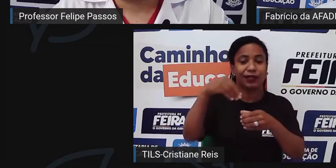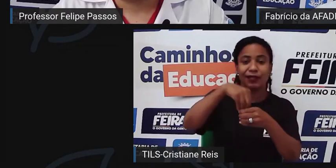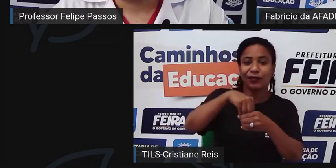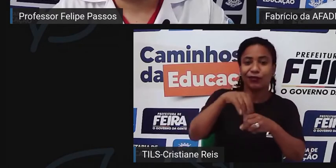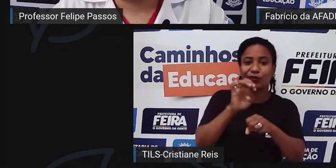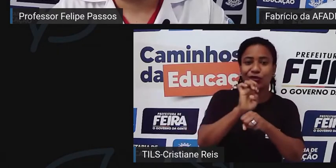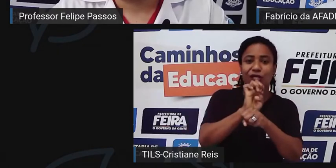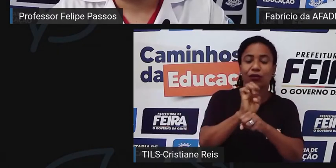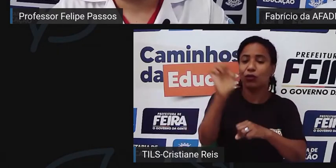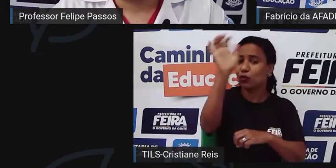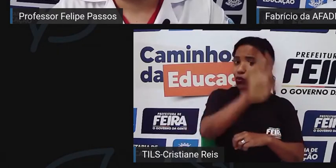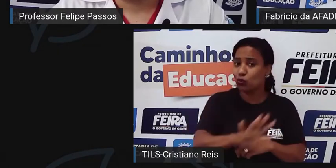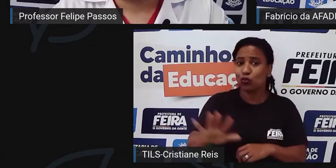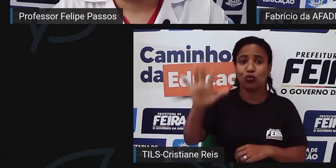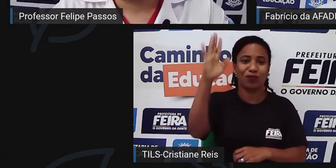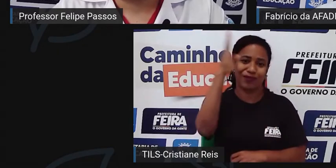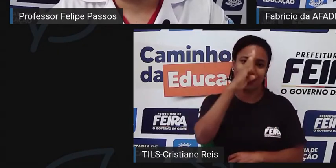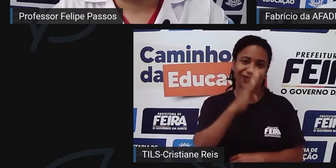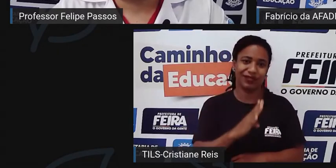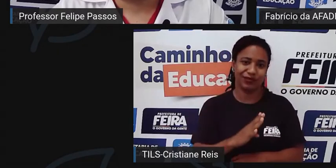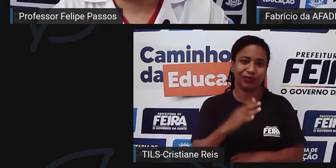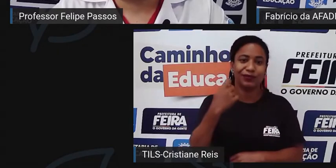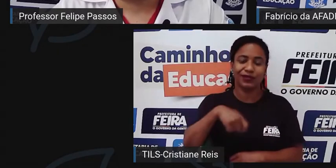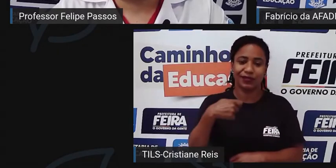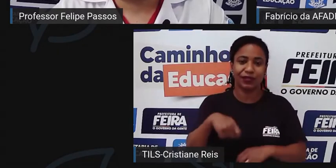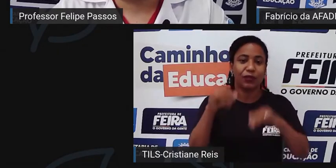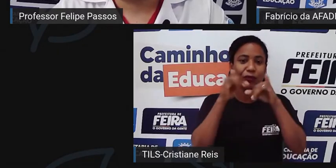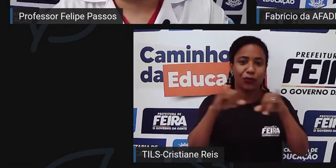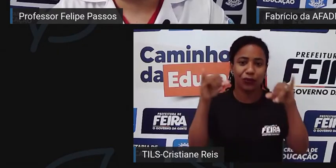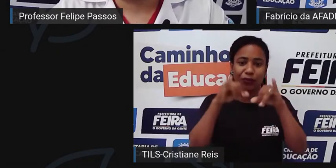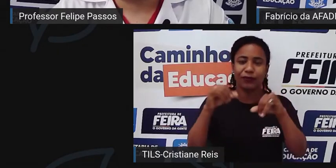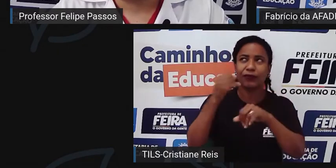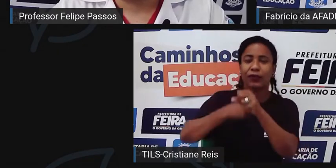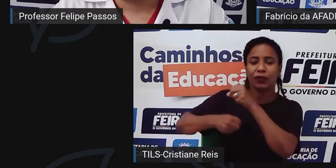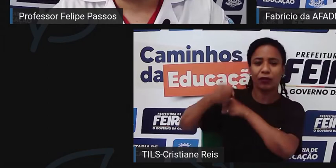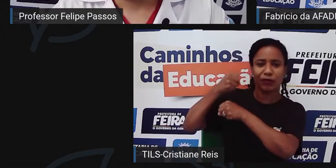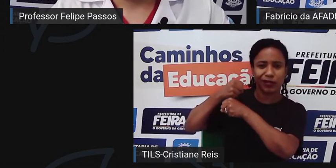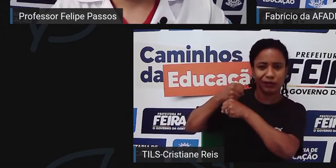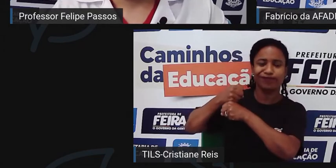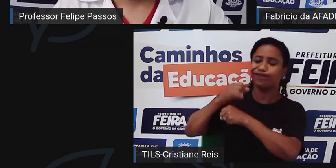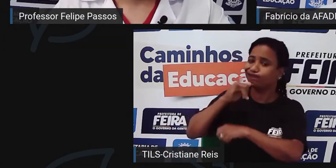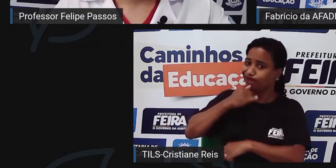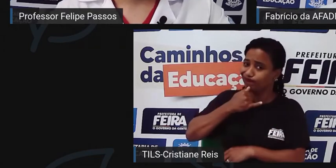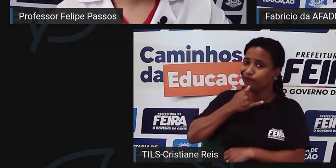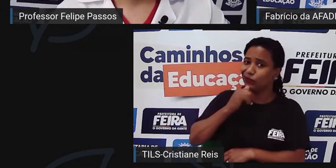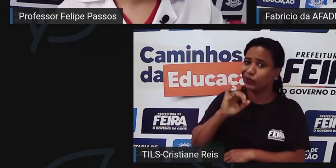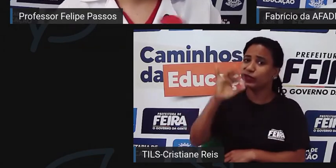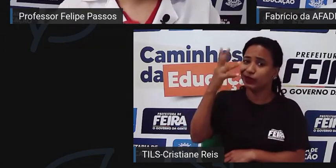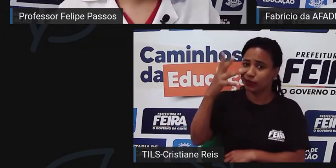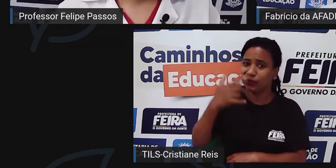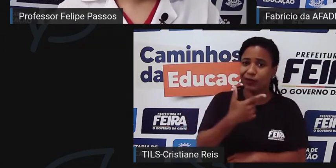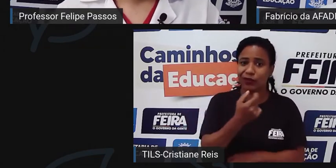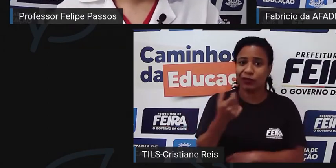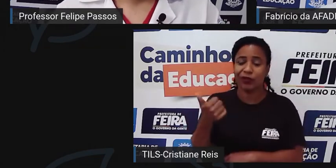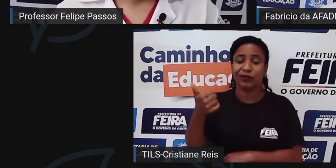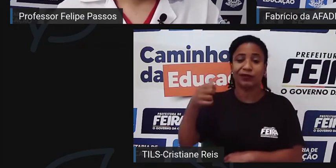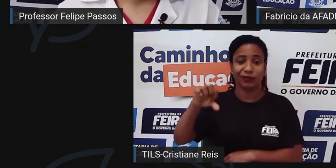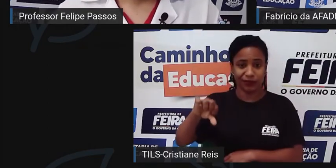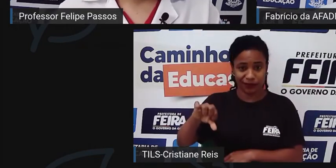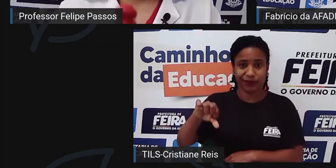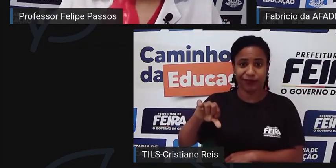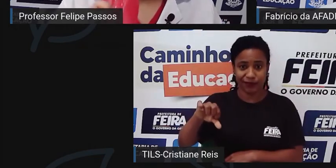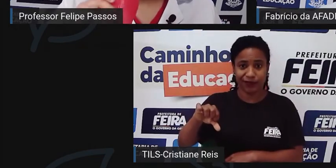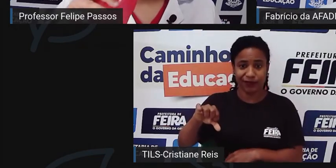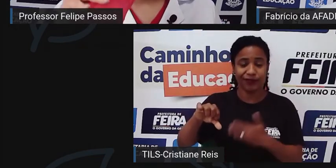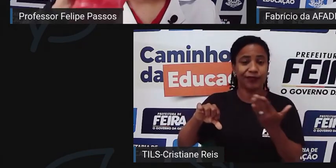dentro do Brasil. Infelizmente, no ano de 2019, o governo federal rebaixou a doença fosiforme